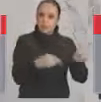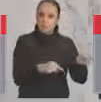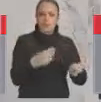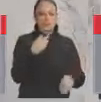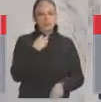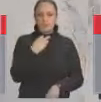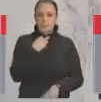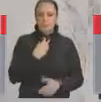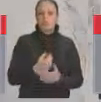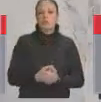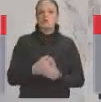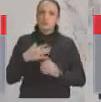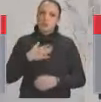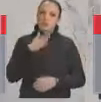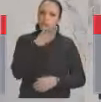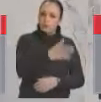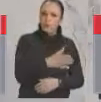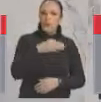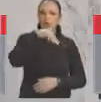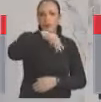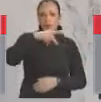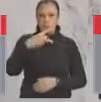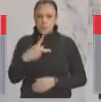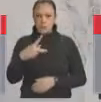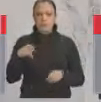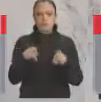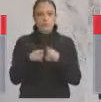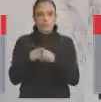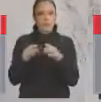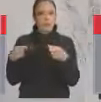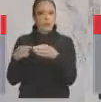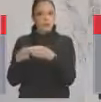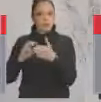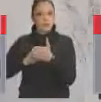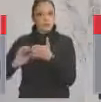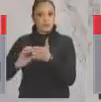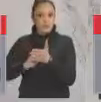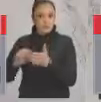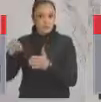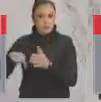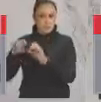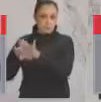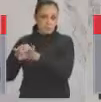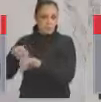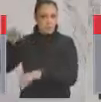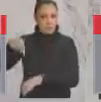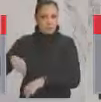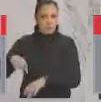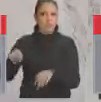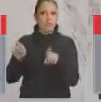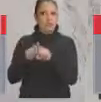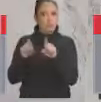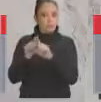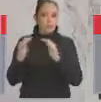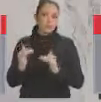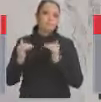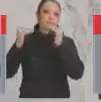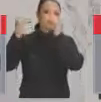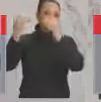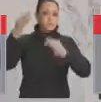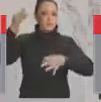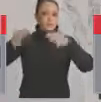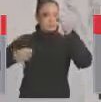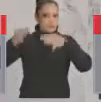Público, Estadual, acionando a Comissão de Educação aqui da Assembleia Legislativa, acionando o Supremo Tribunal Federal, que já soltou